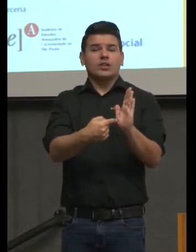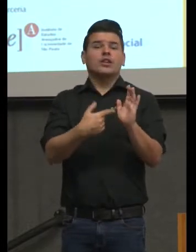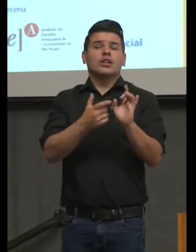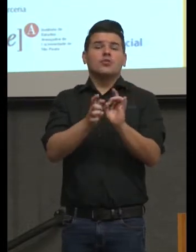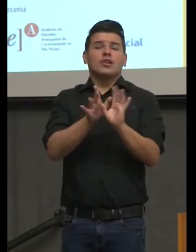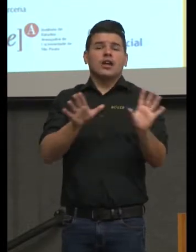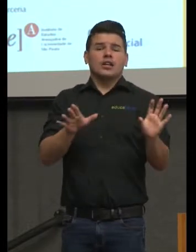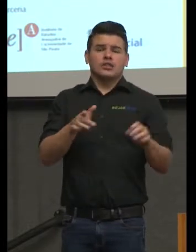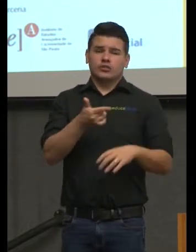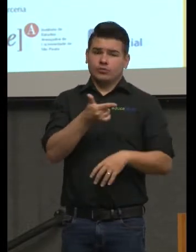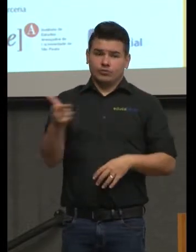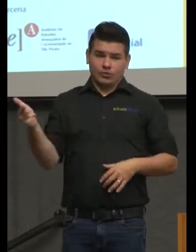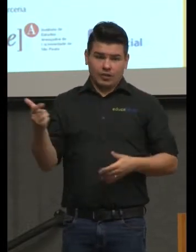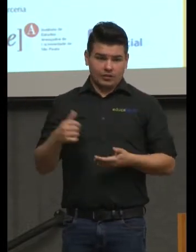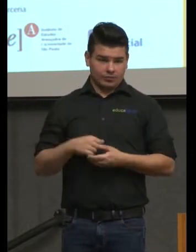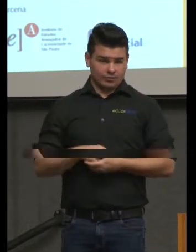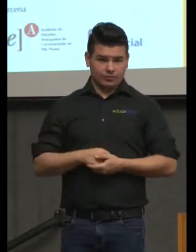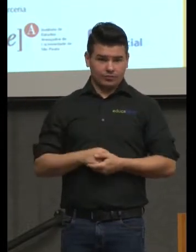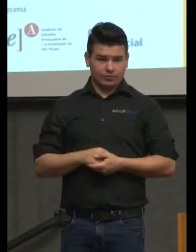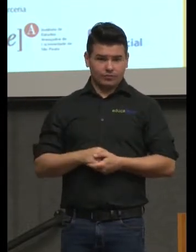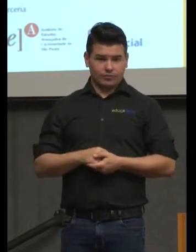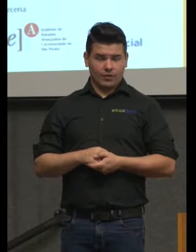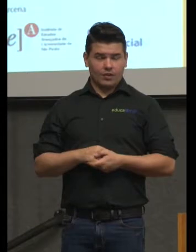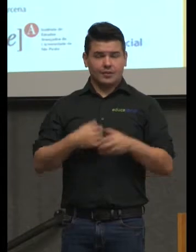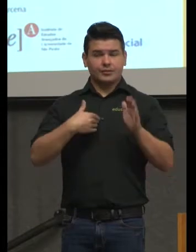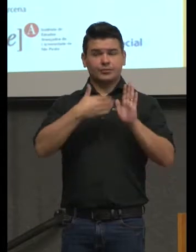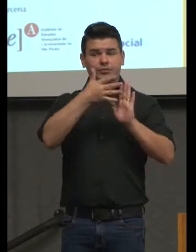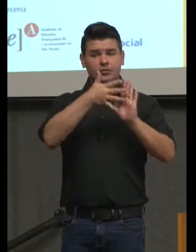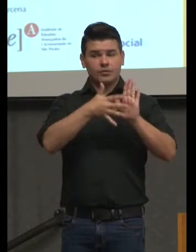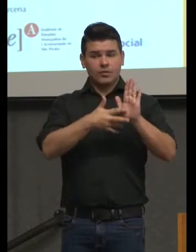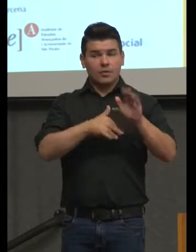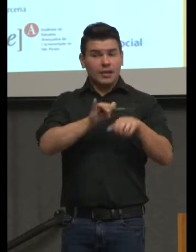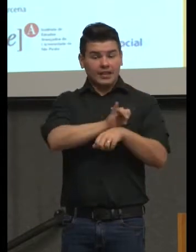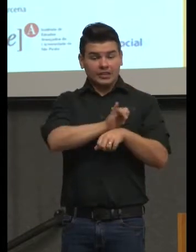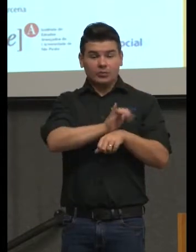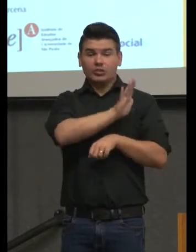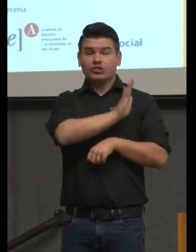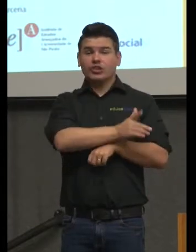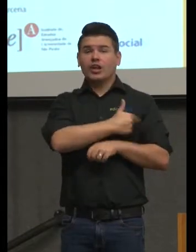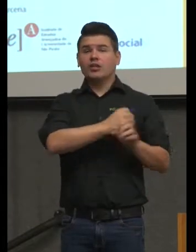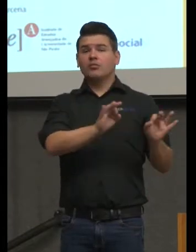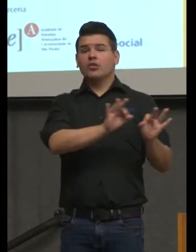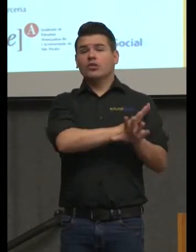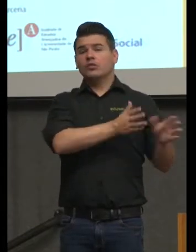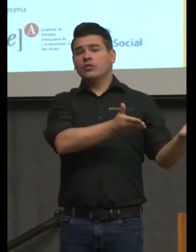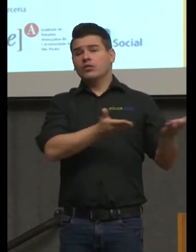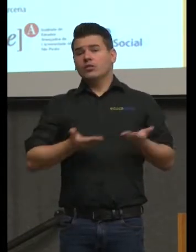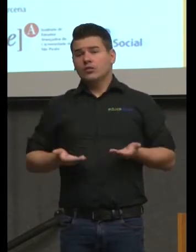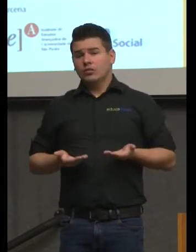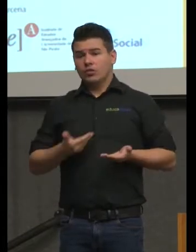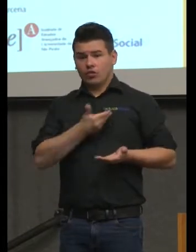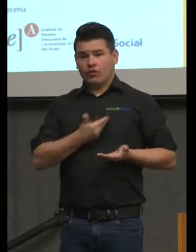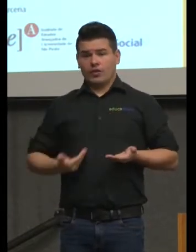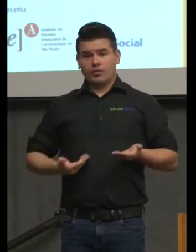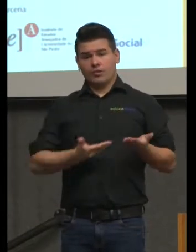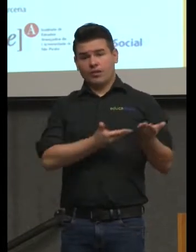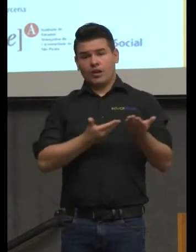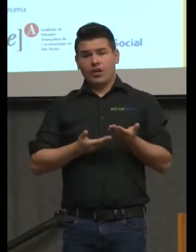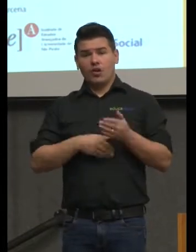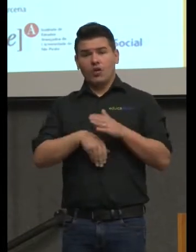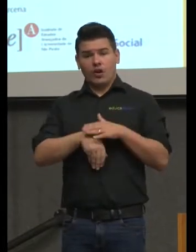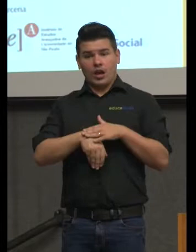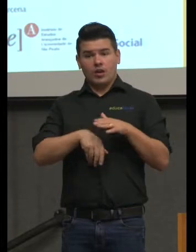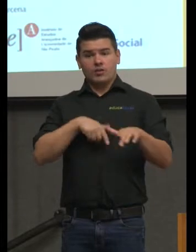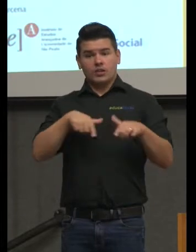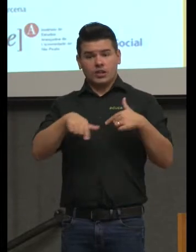o começo de conversa? O planejamento, de certa maneira, já estaria feito. O horário de